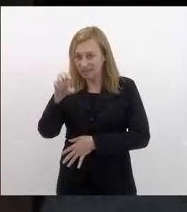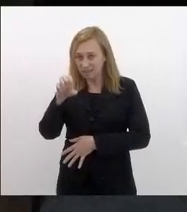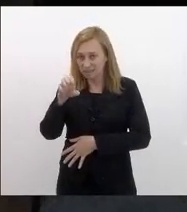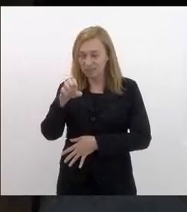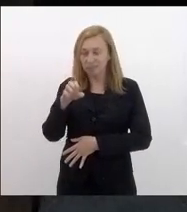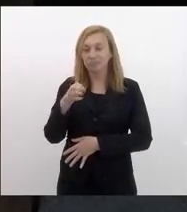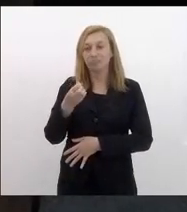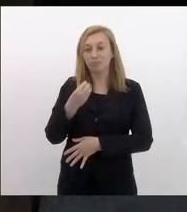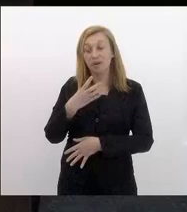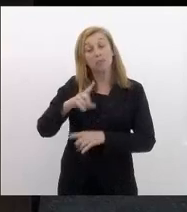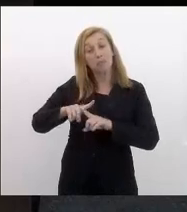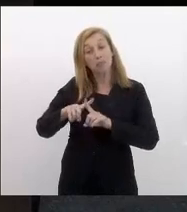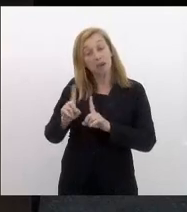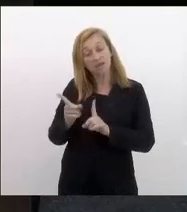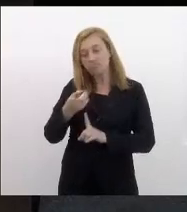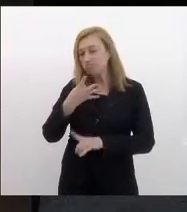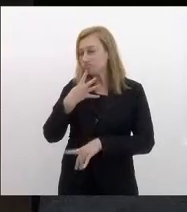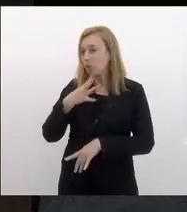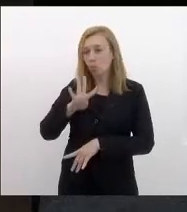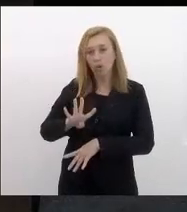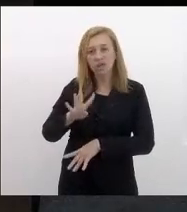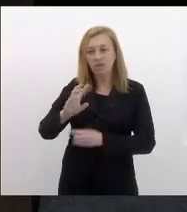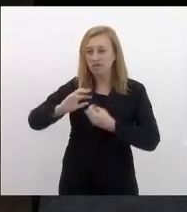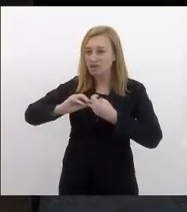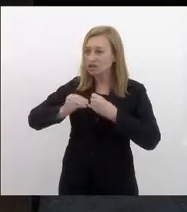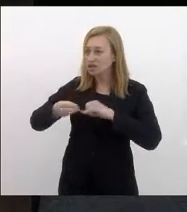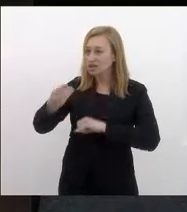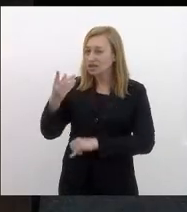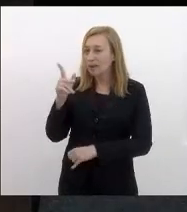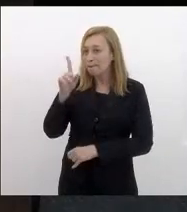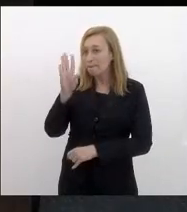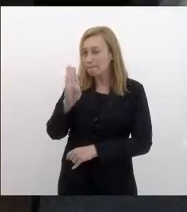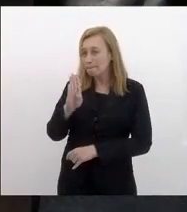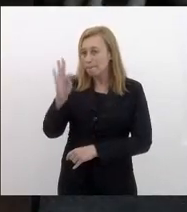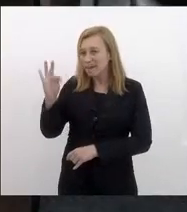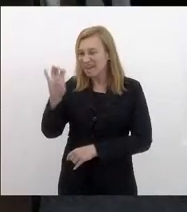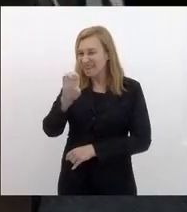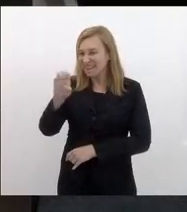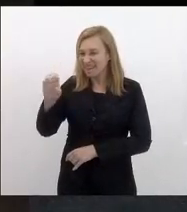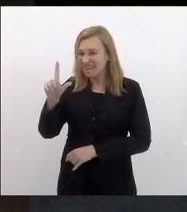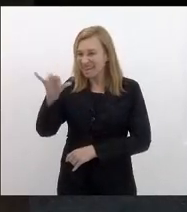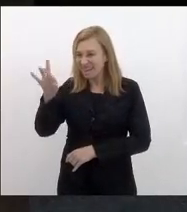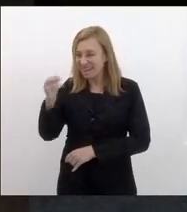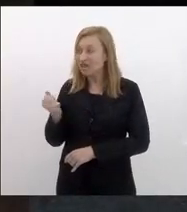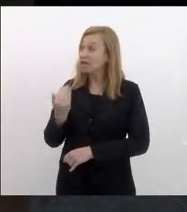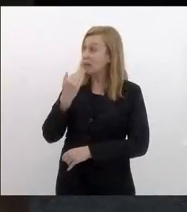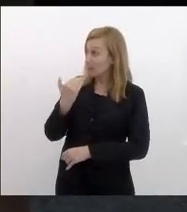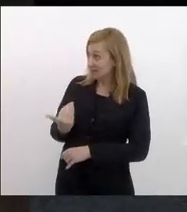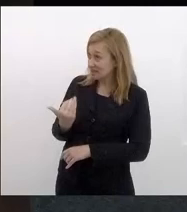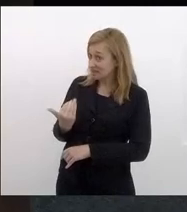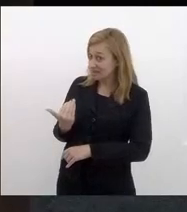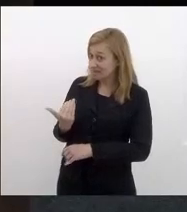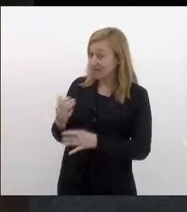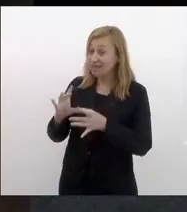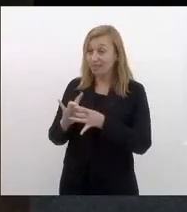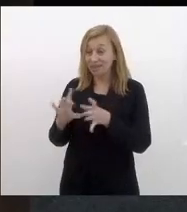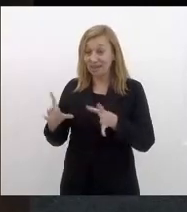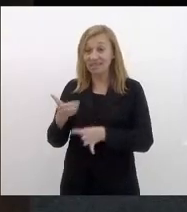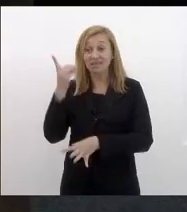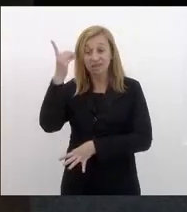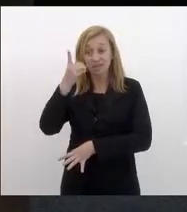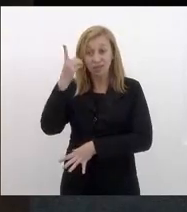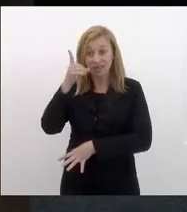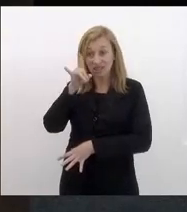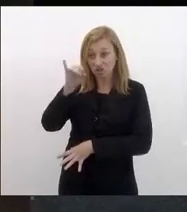mas não conheço a feijoada da Bet cartilheira mas então eu queria pedir autorização ao deputado Dionísio